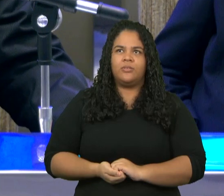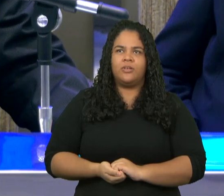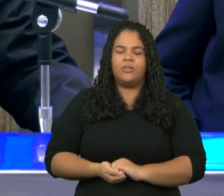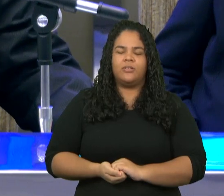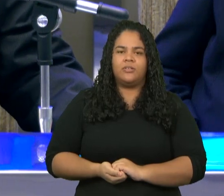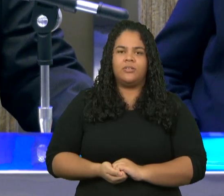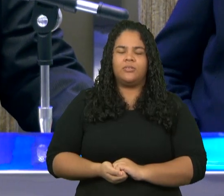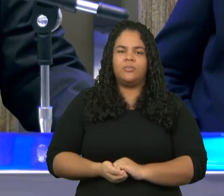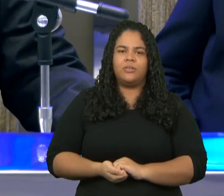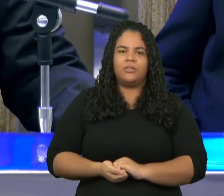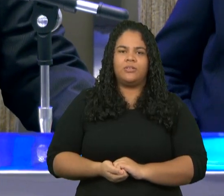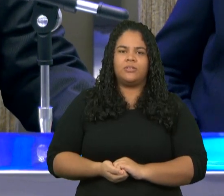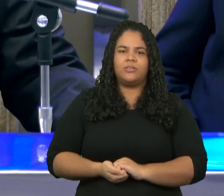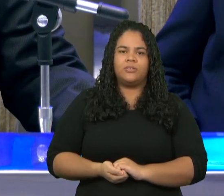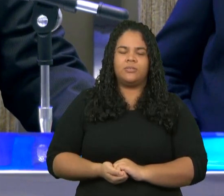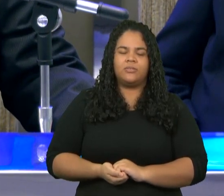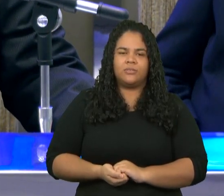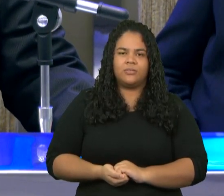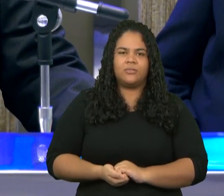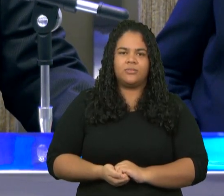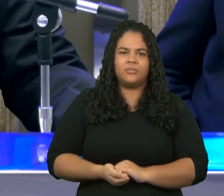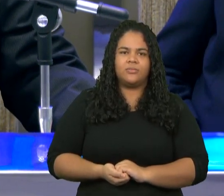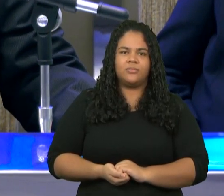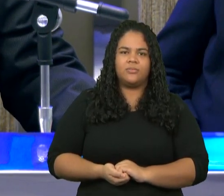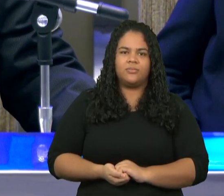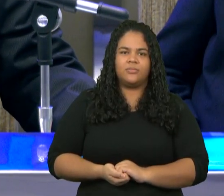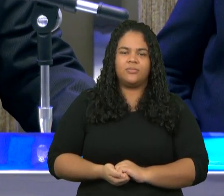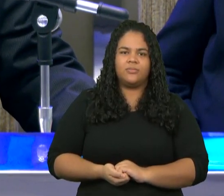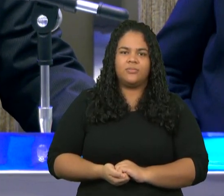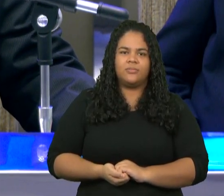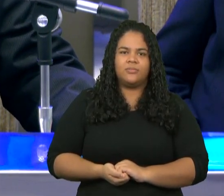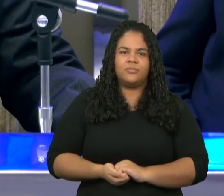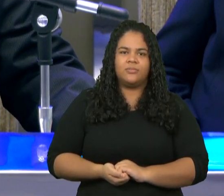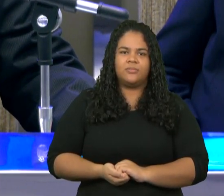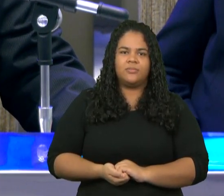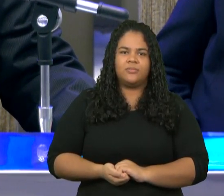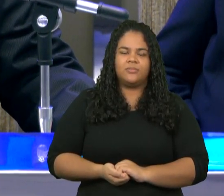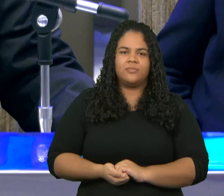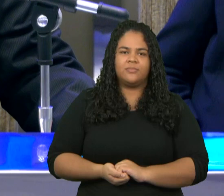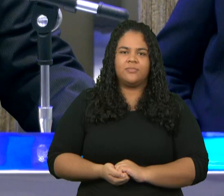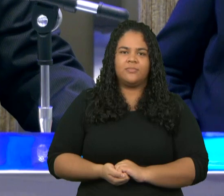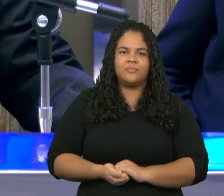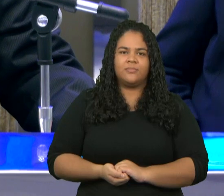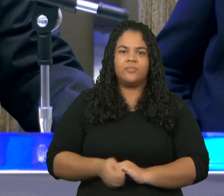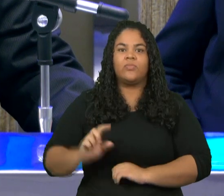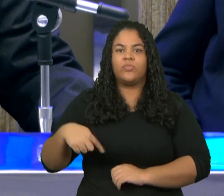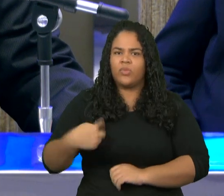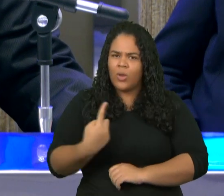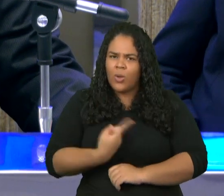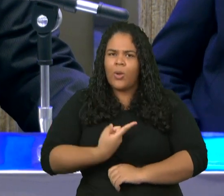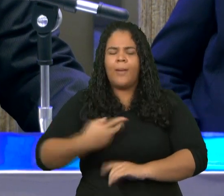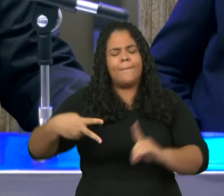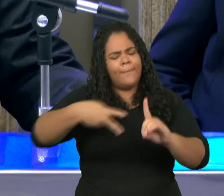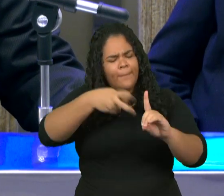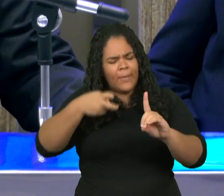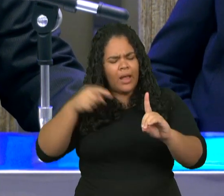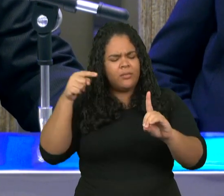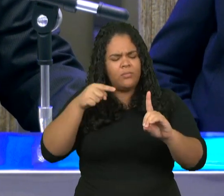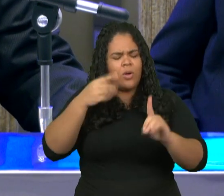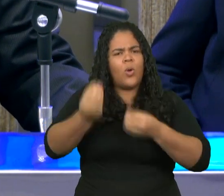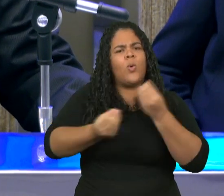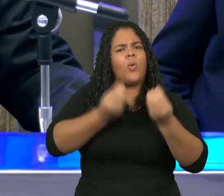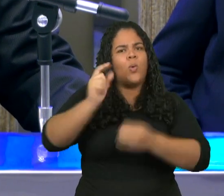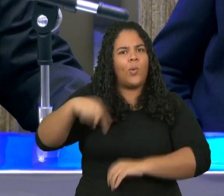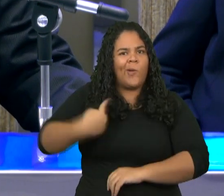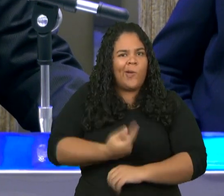últimos dias, para aprendermos com ele como é possível viver, como